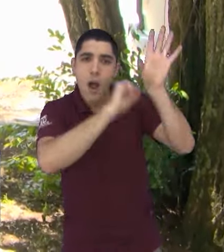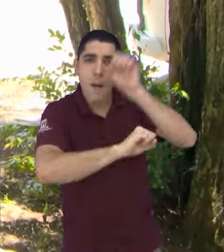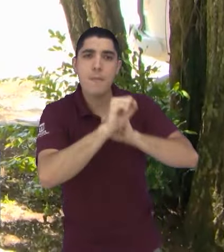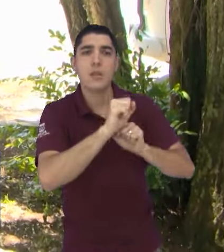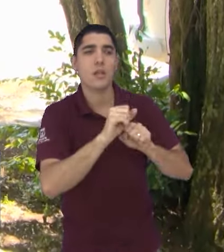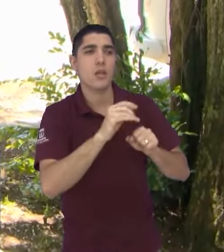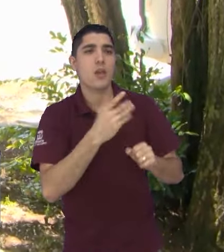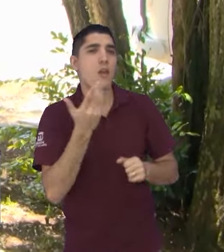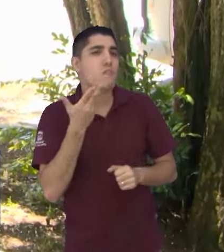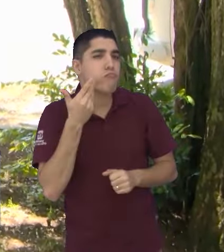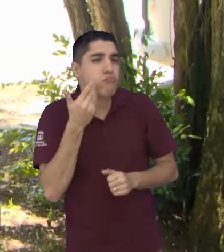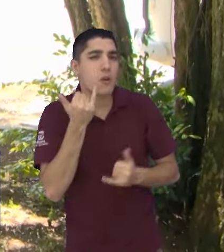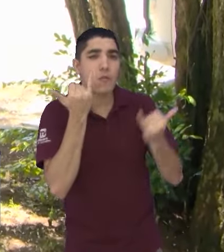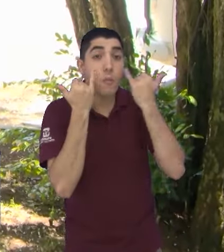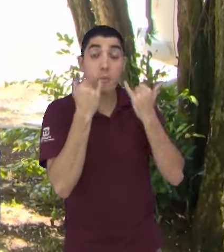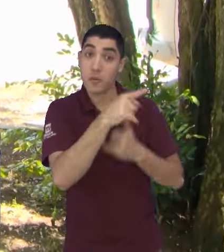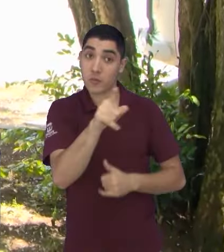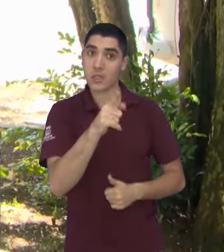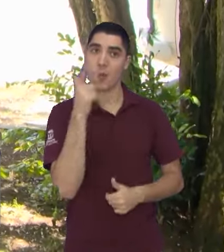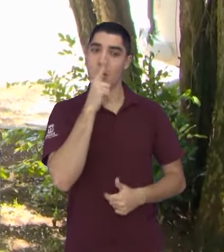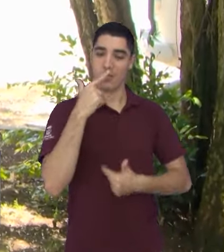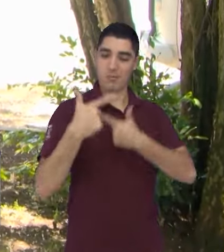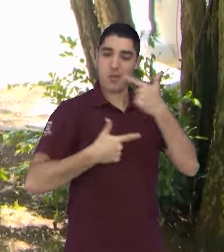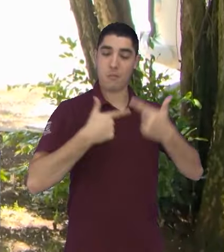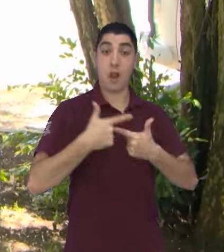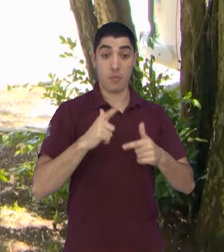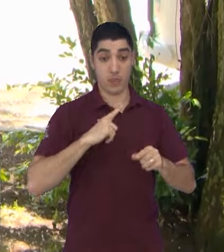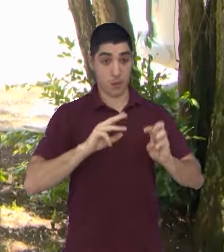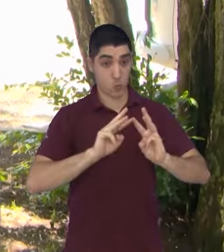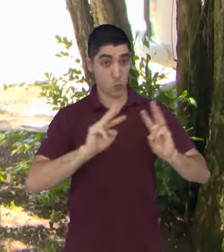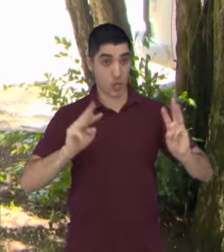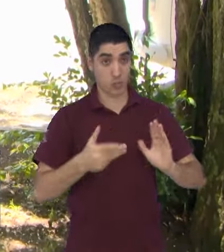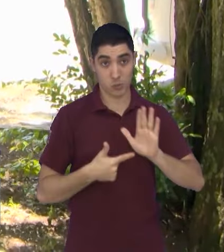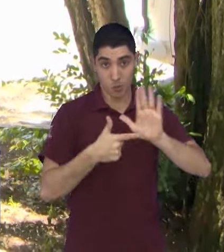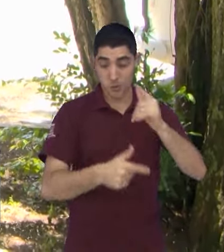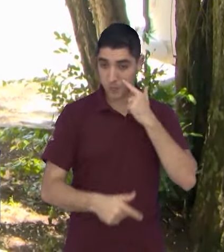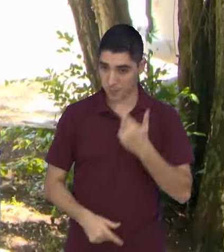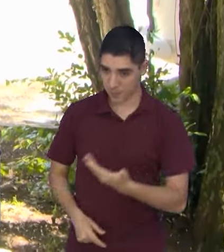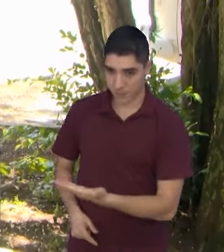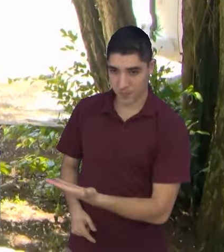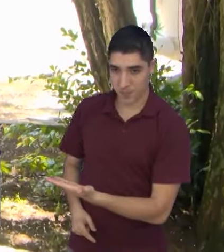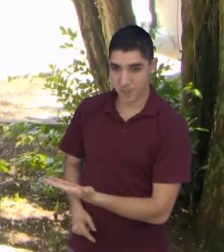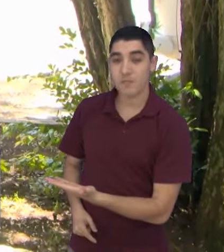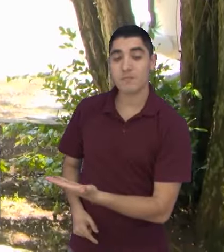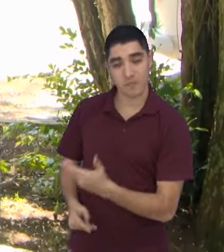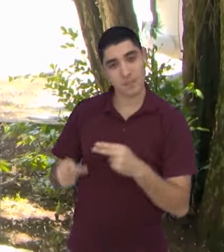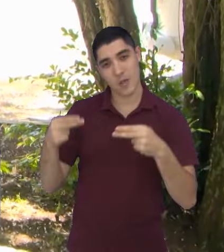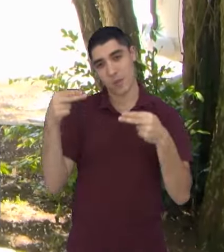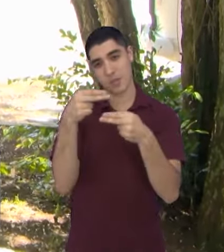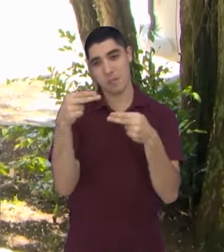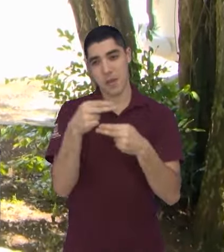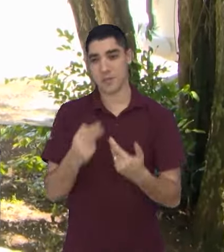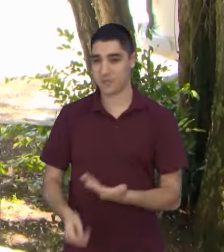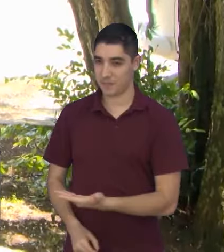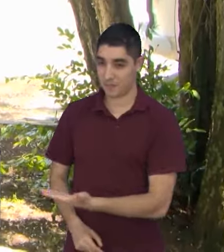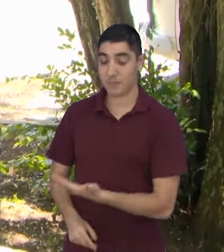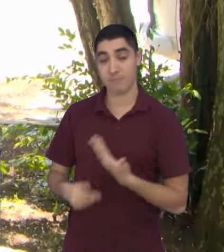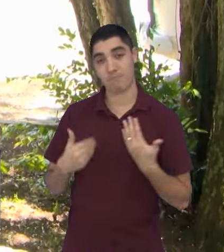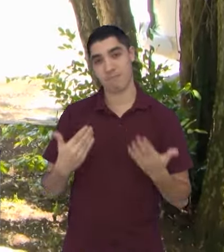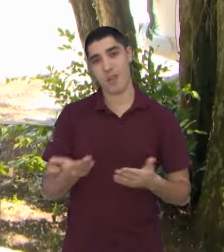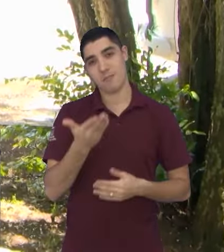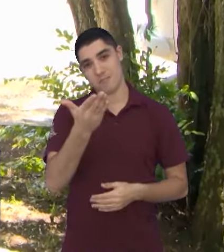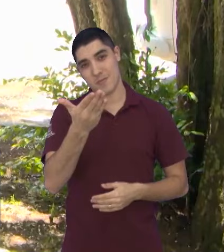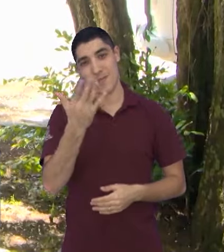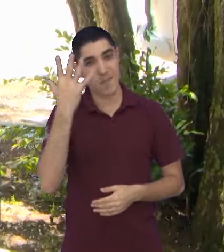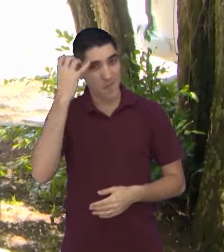negócio tenha vida longa, não é mesmo? Inclusive, o site do Sebrae vai estar aparecendo aí no seu vídeo. Então, é isso, Fer. Imagens